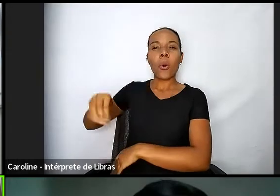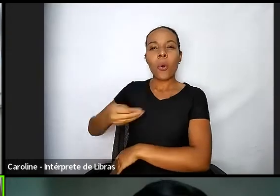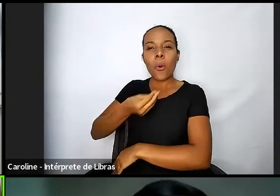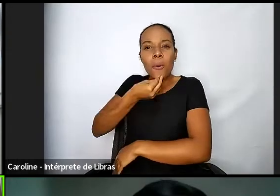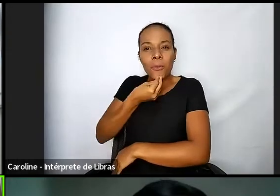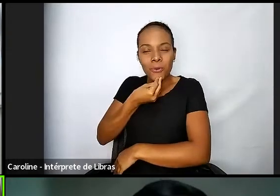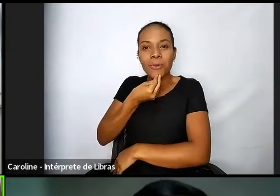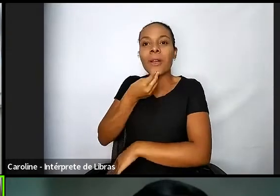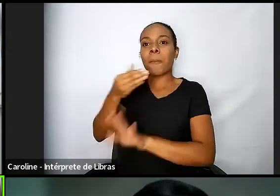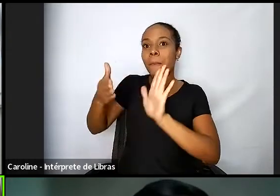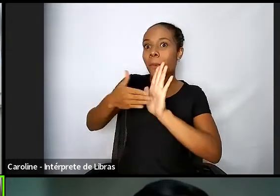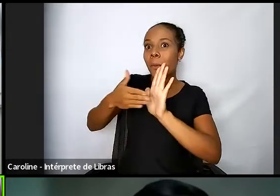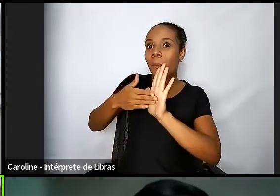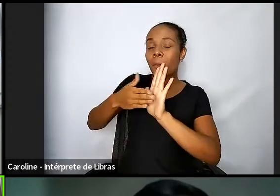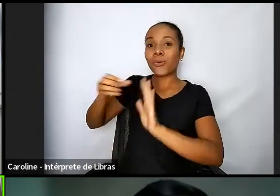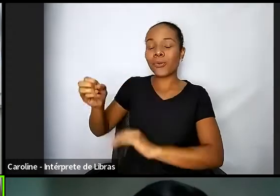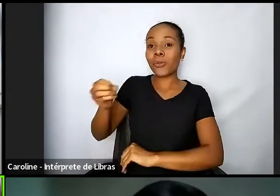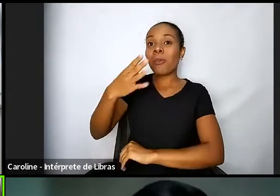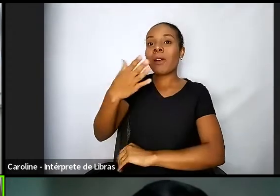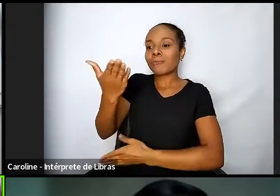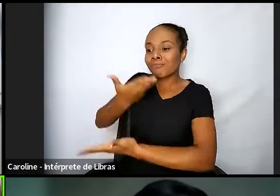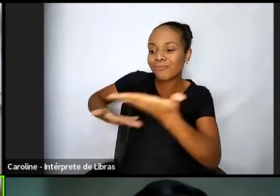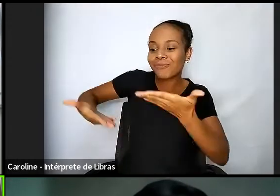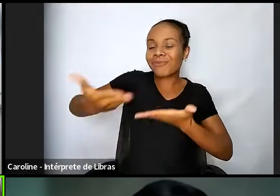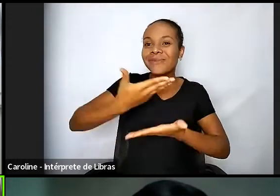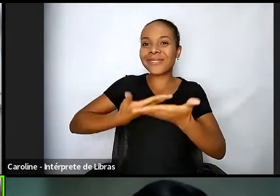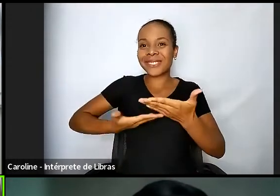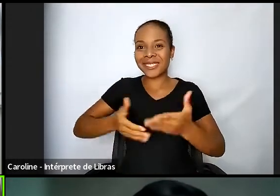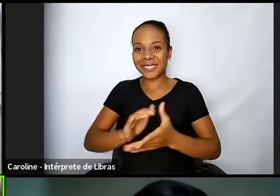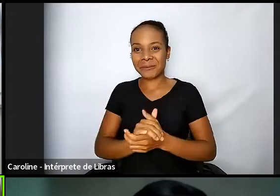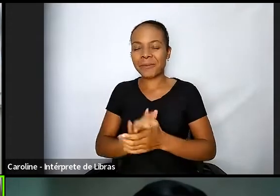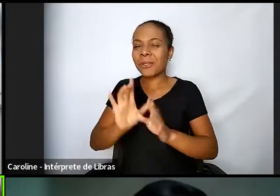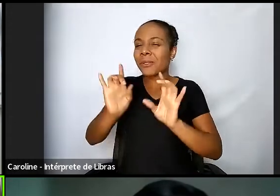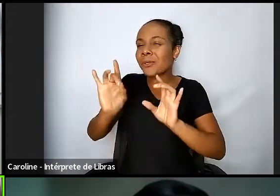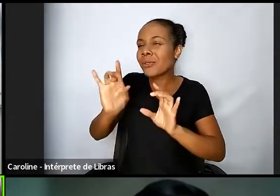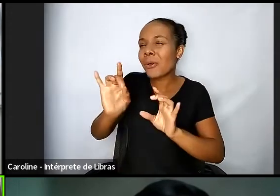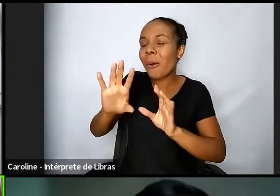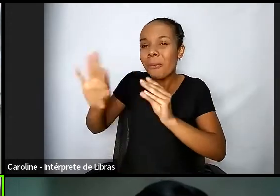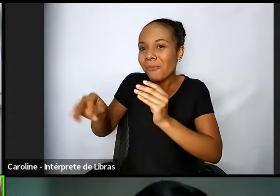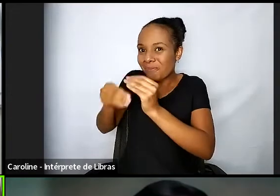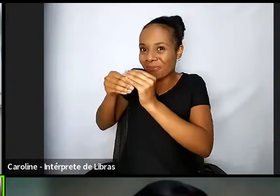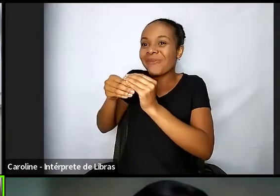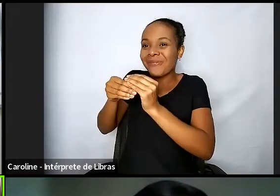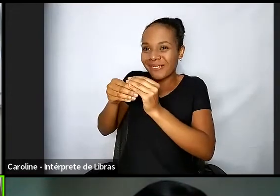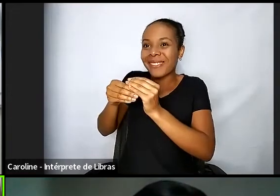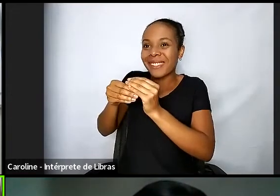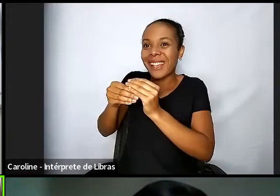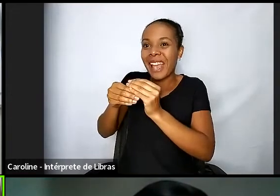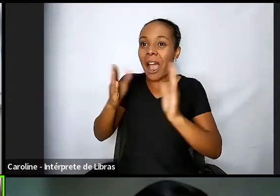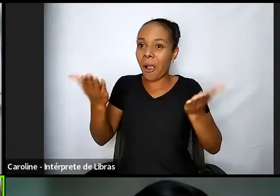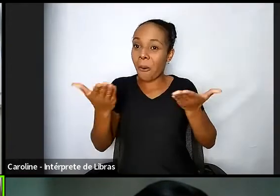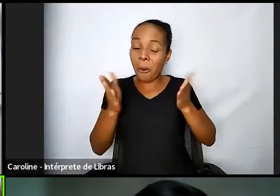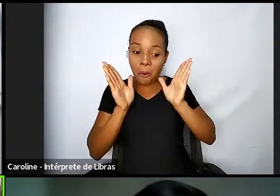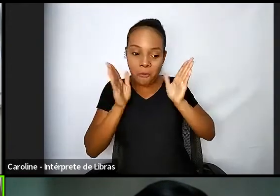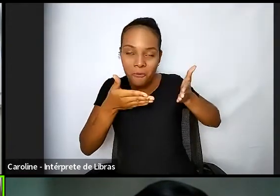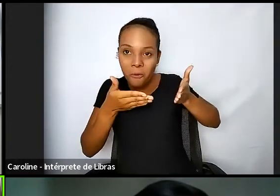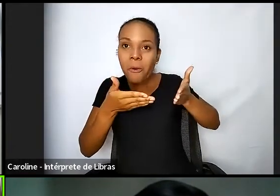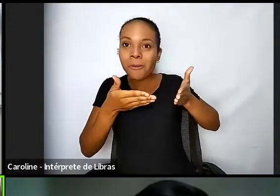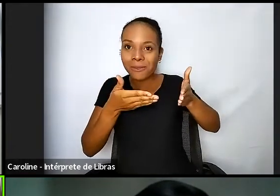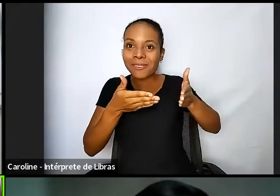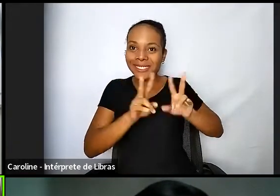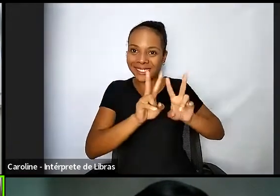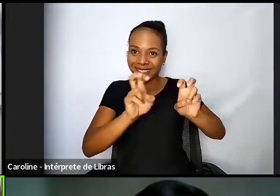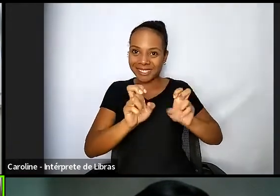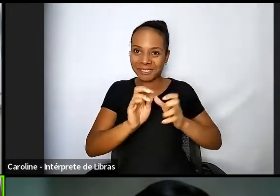inovação. Só para fazer esse parênteses e eu poder me concentrar na minha fala. Mas aí, dando continuidade,